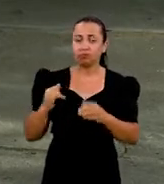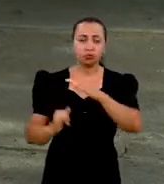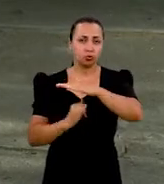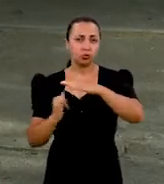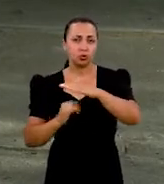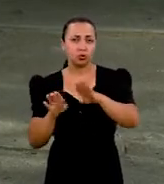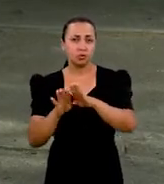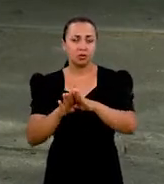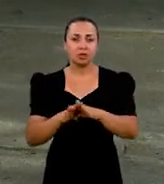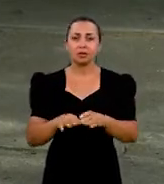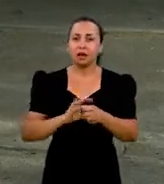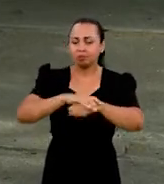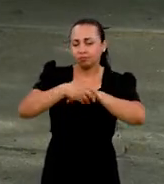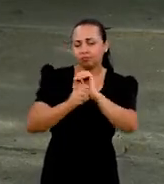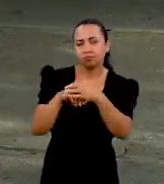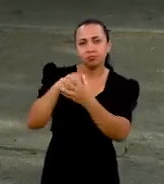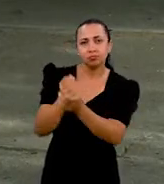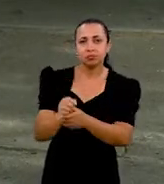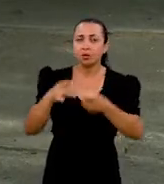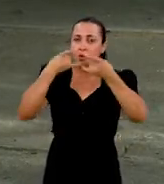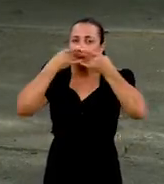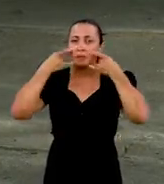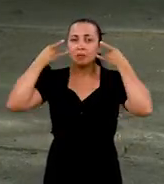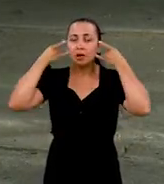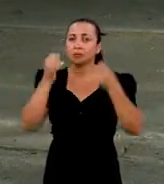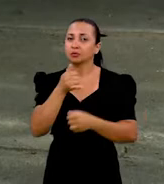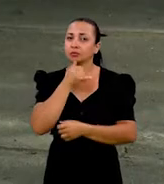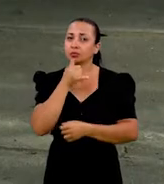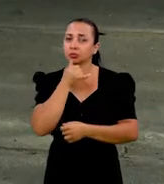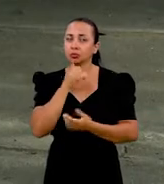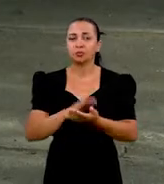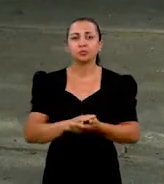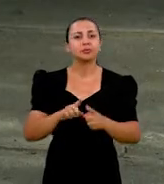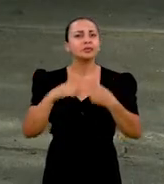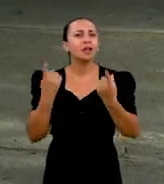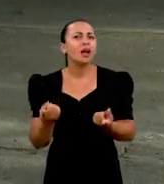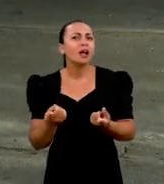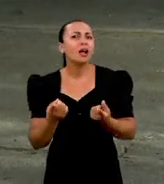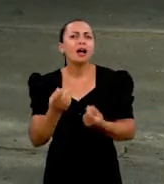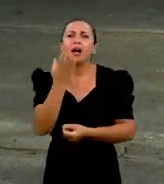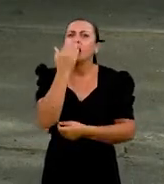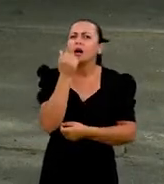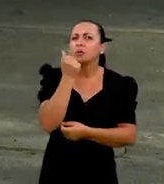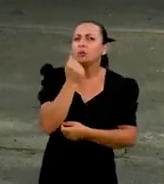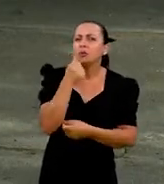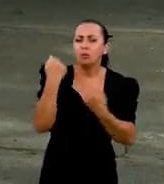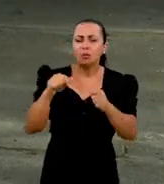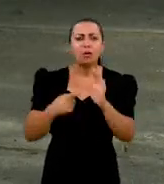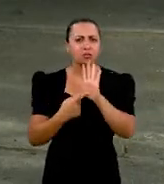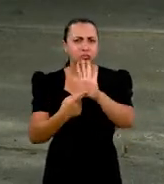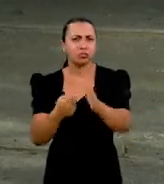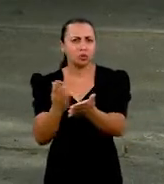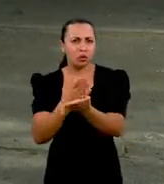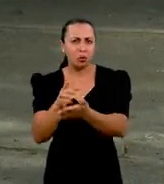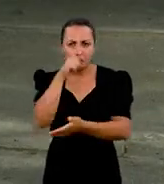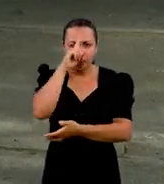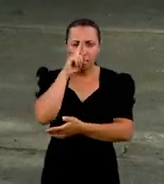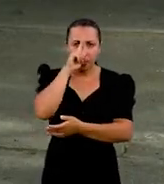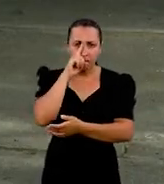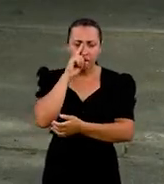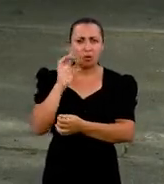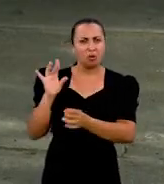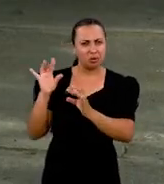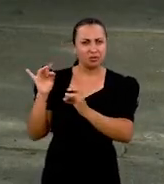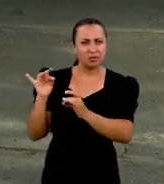desde o distanciamento ao reforço da higiene das mãos e o uso de máscaras, por exemplo. Mas e os alimentos? Eles podem apresentar